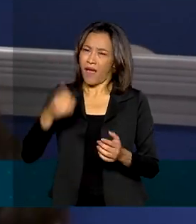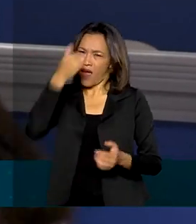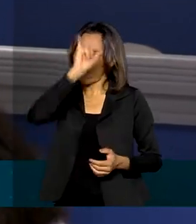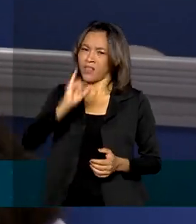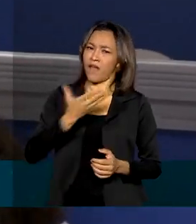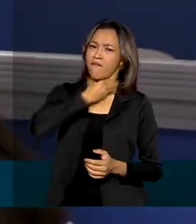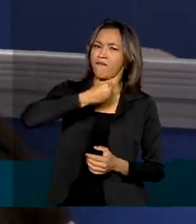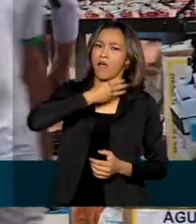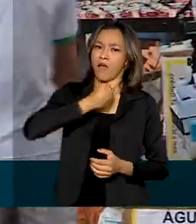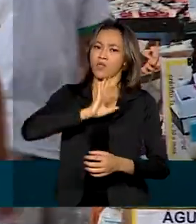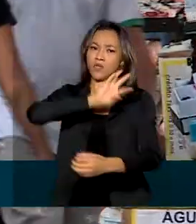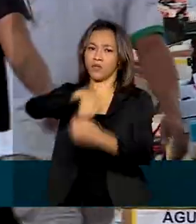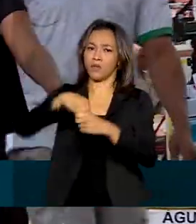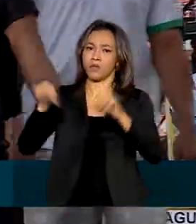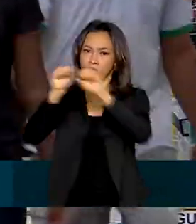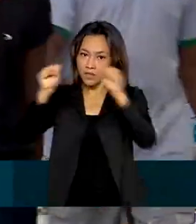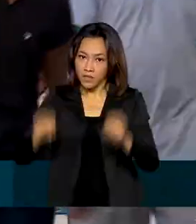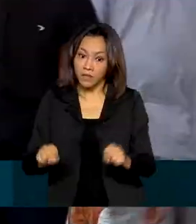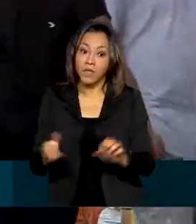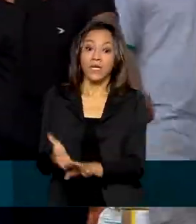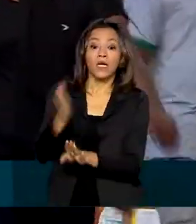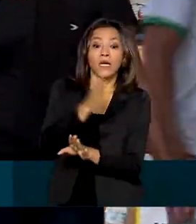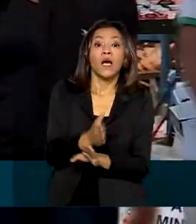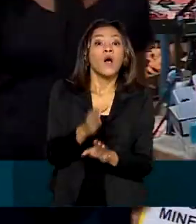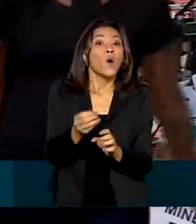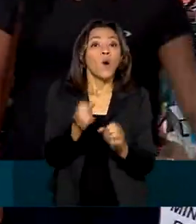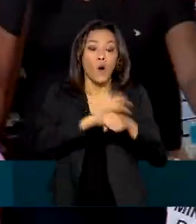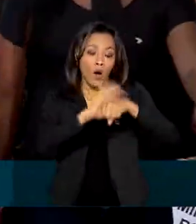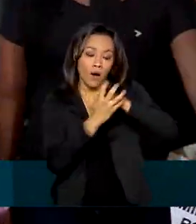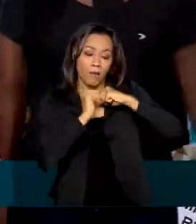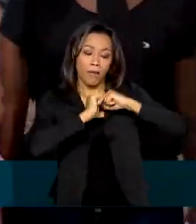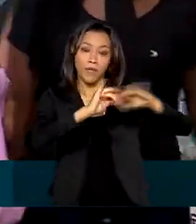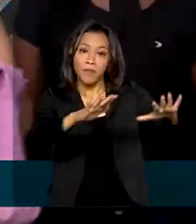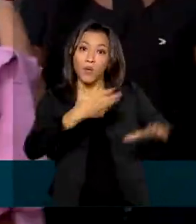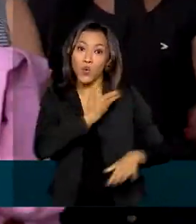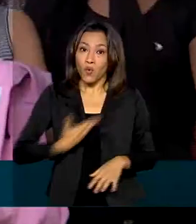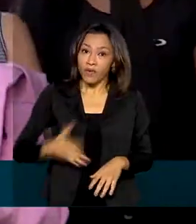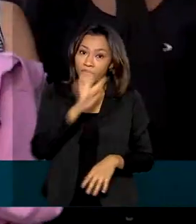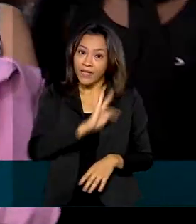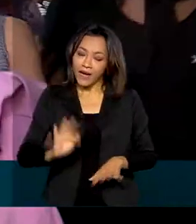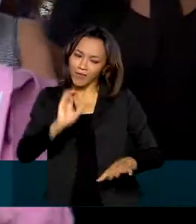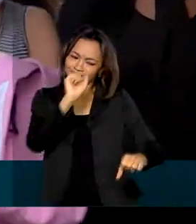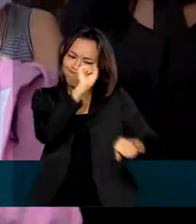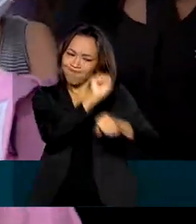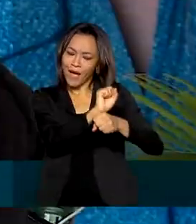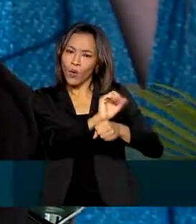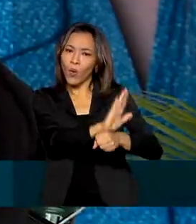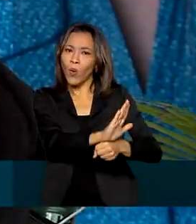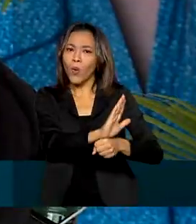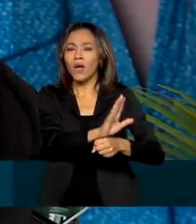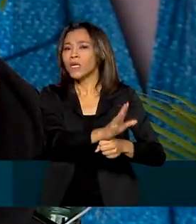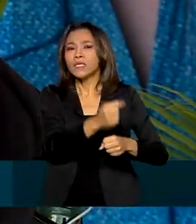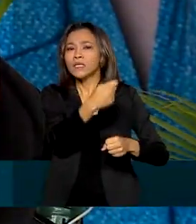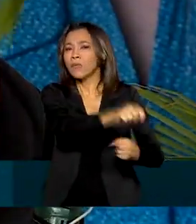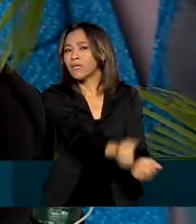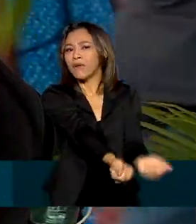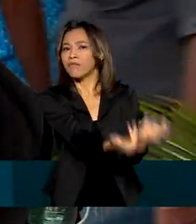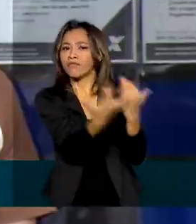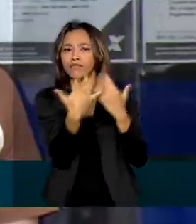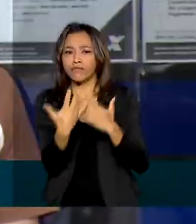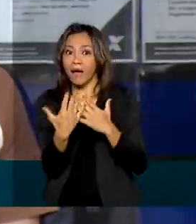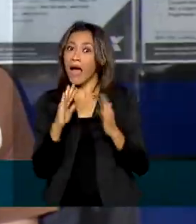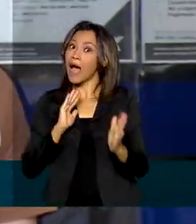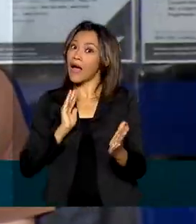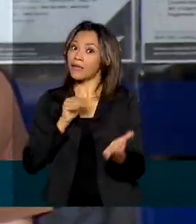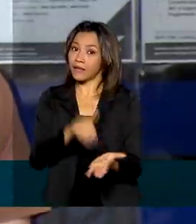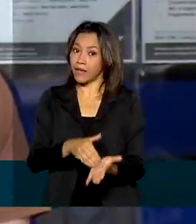ao sistema. Com a pandemia, o governo federal suspendeu o comparecimento até o começo deste ano